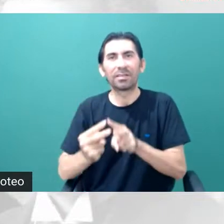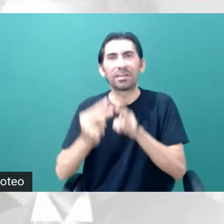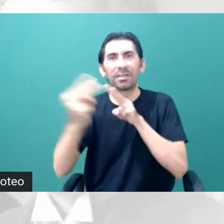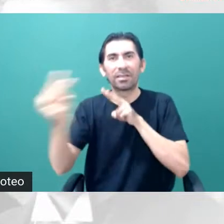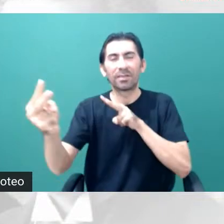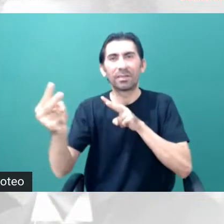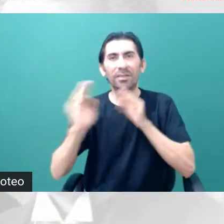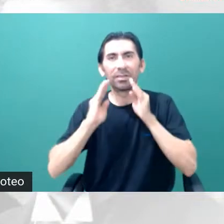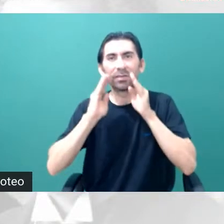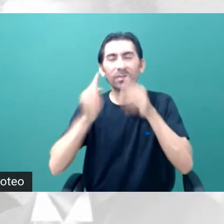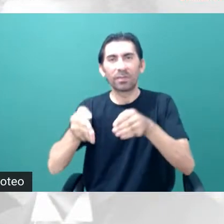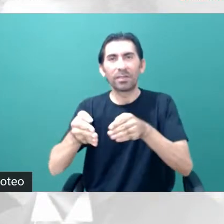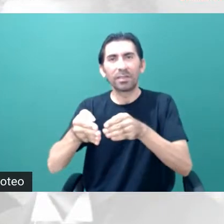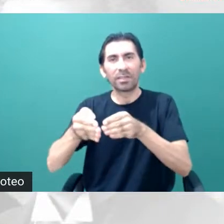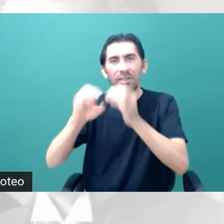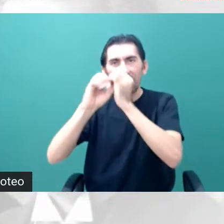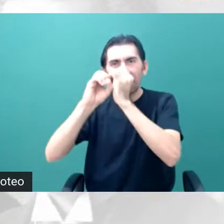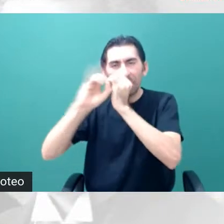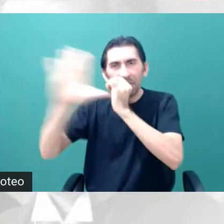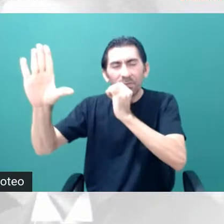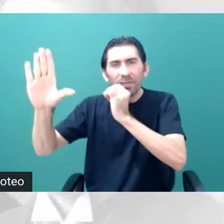achofísica e cosmologia.